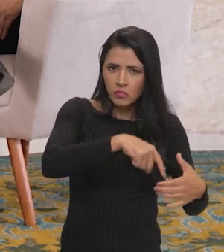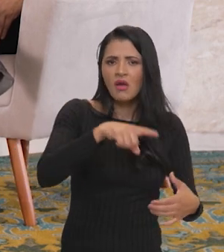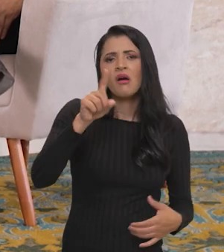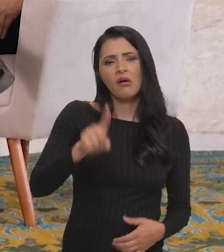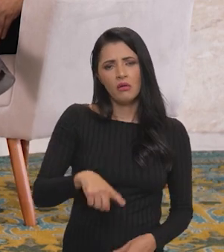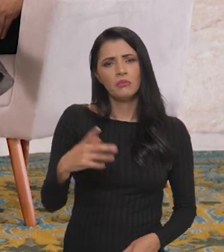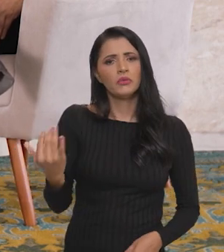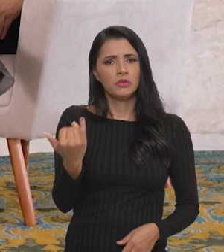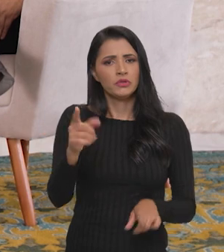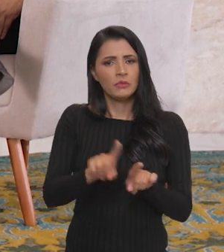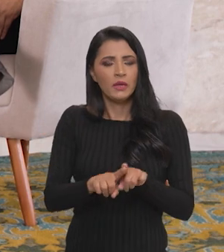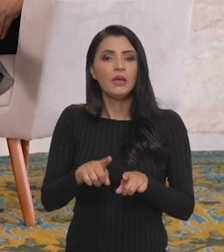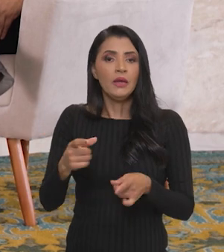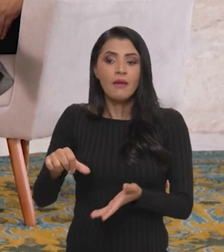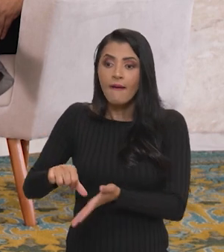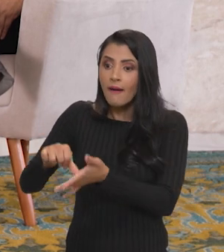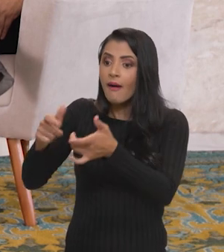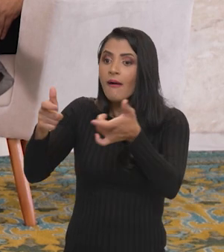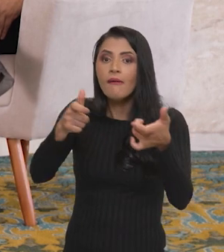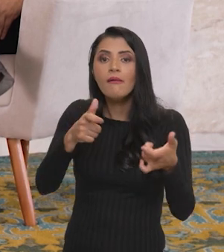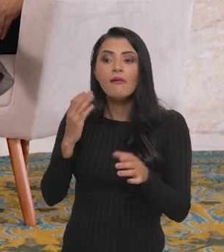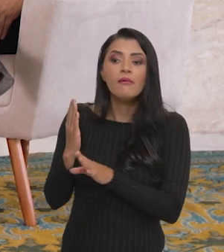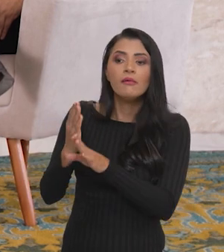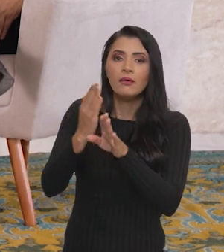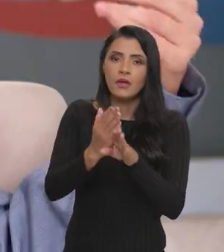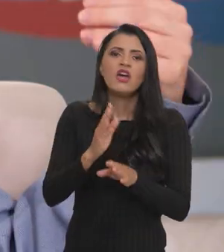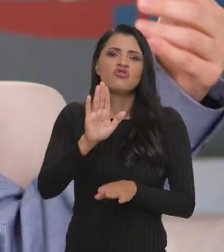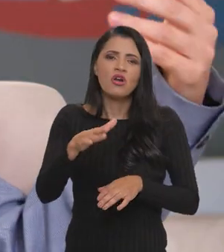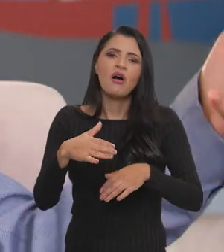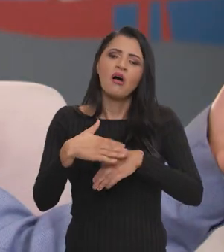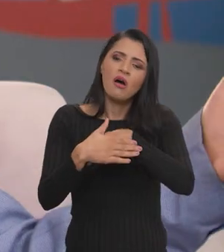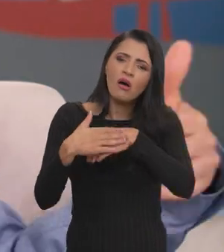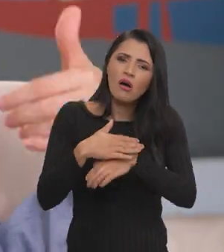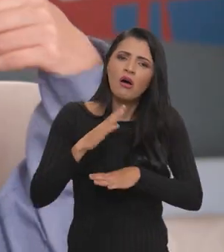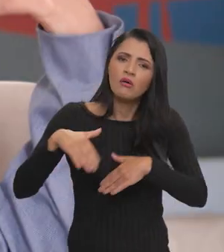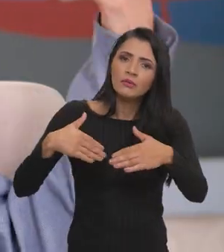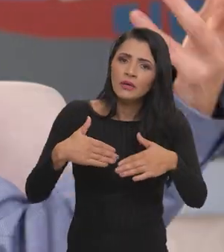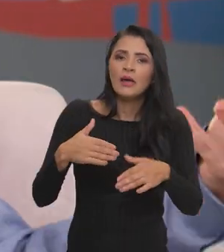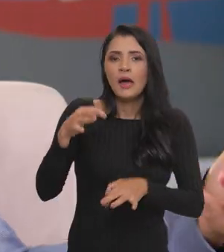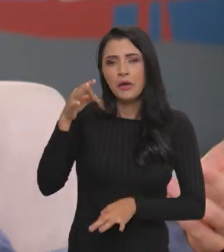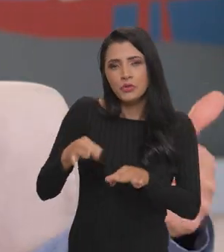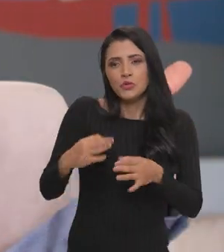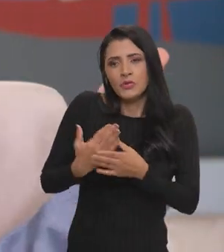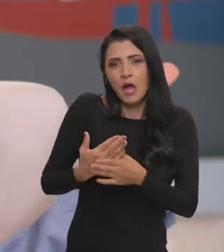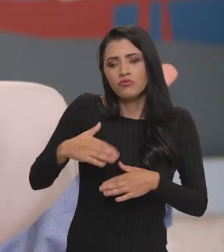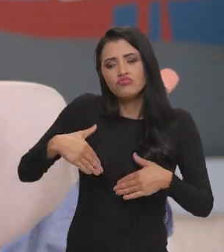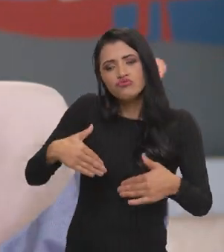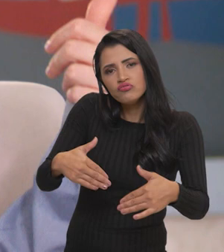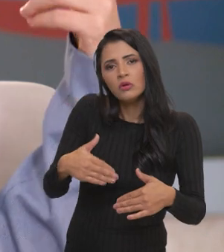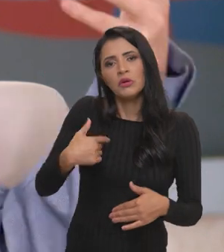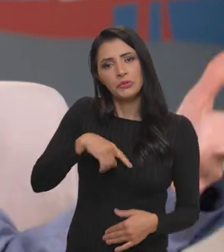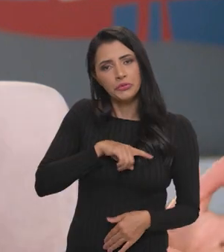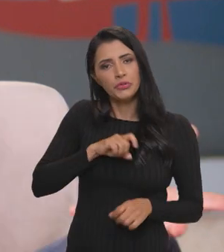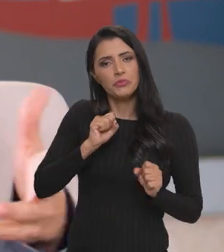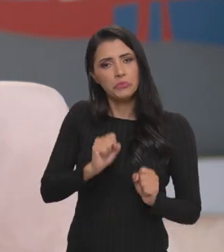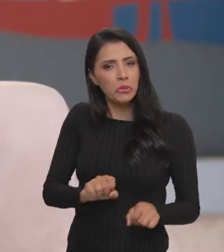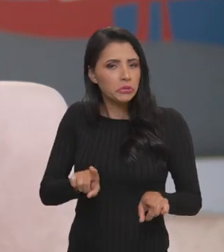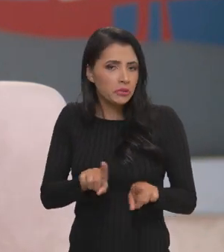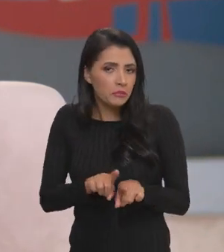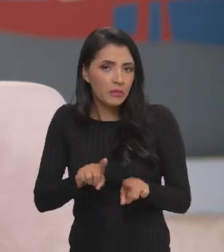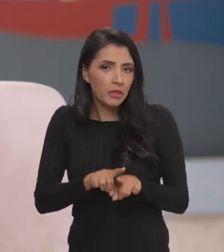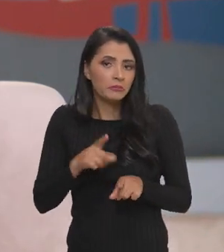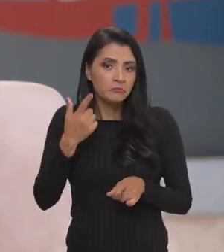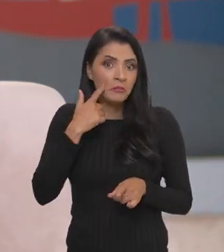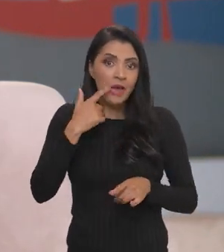que isso também é muito importante, e mapeamento de áreas que já estão uma conversa mais avançada, ações judiciais que estão em curso e que a gente também